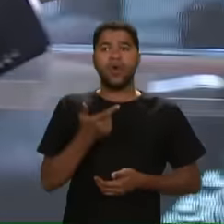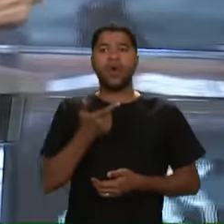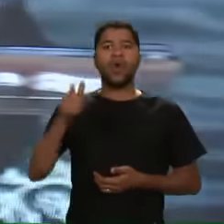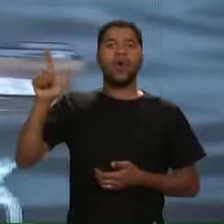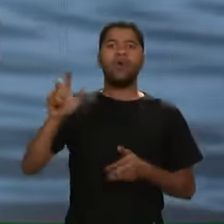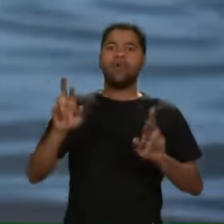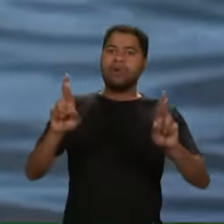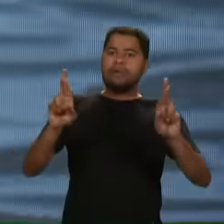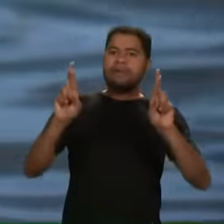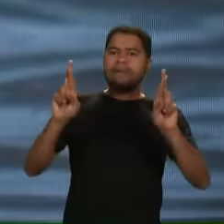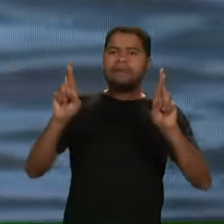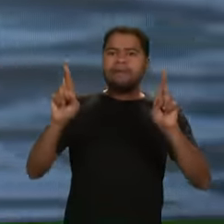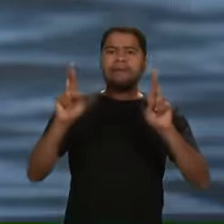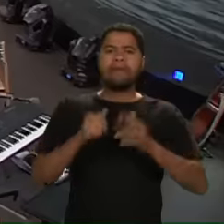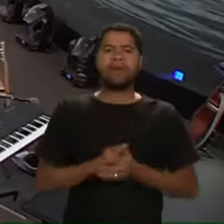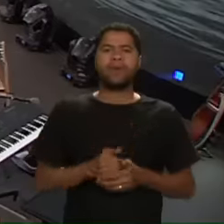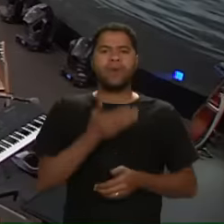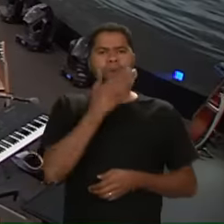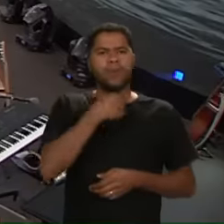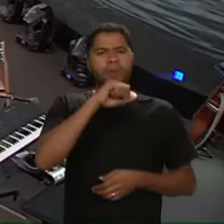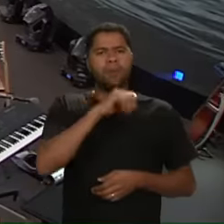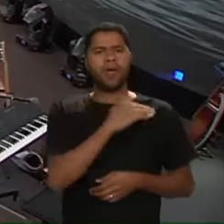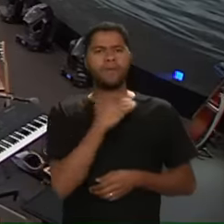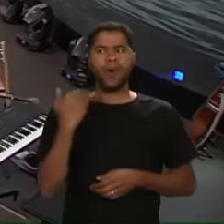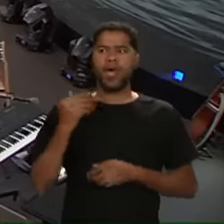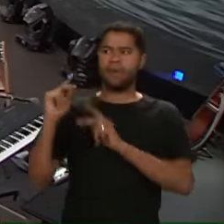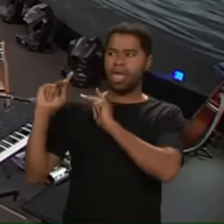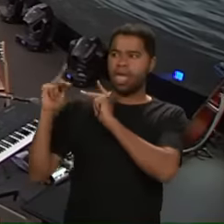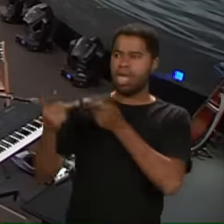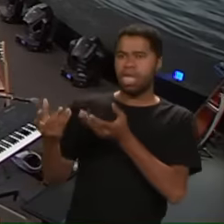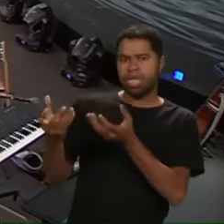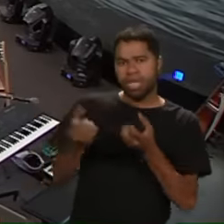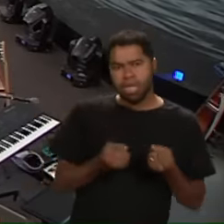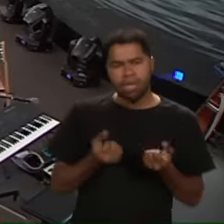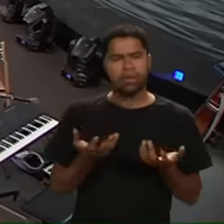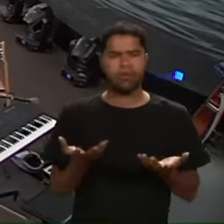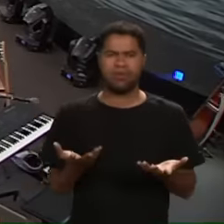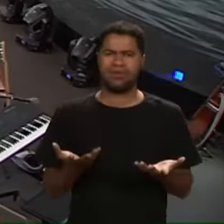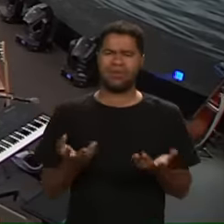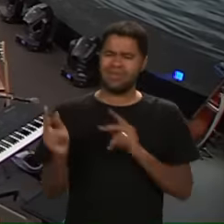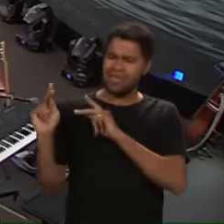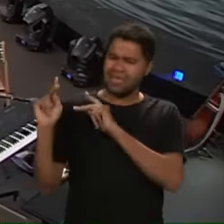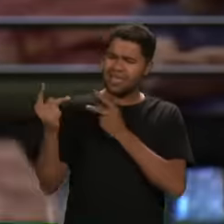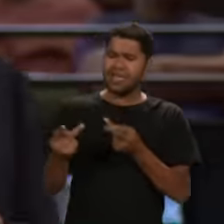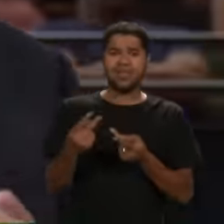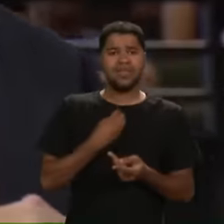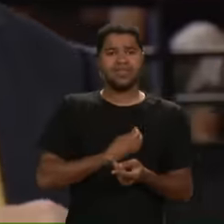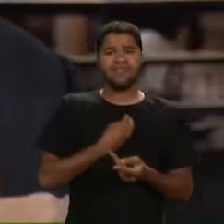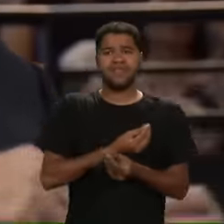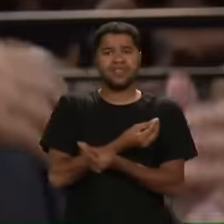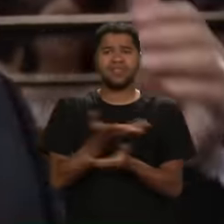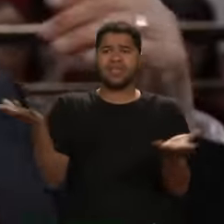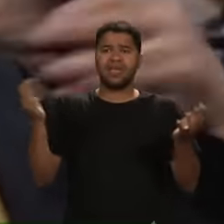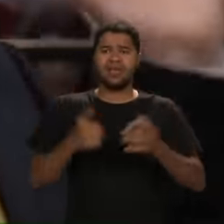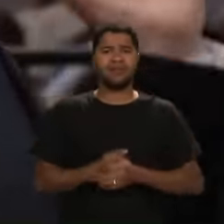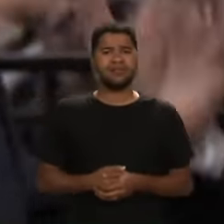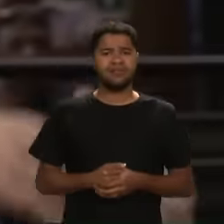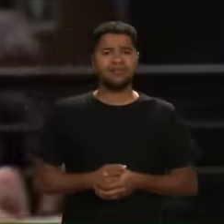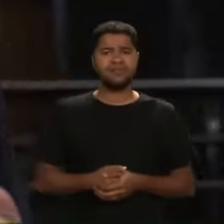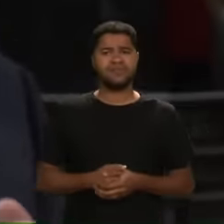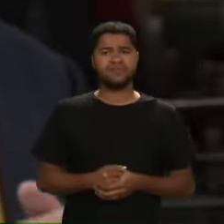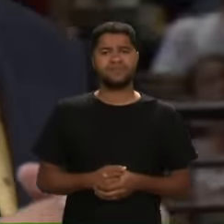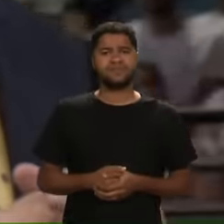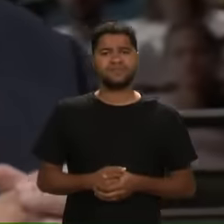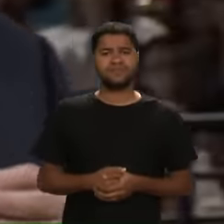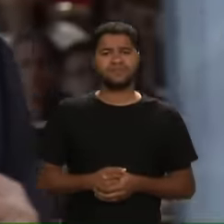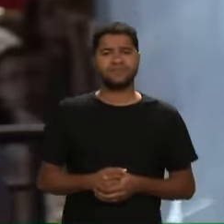torcendo Para o pai morrer Para ficar com a herança Herança tem que dar em vida Tudo que você tem Você tem que dar